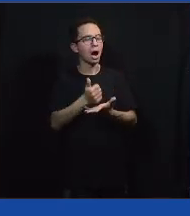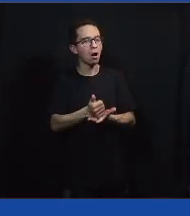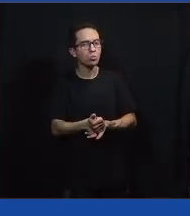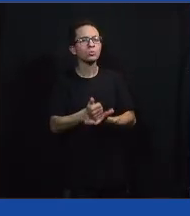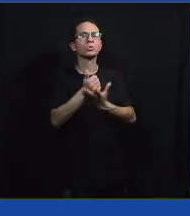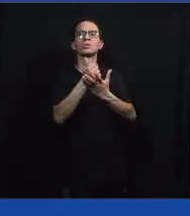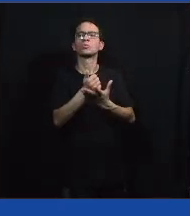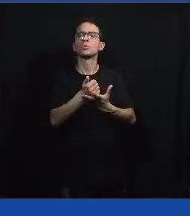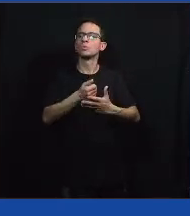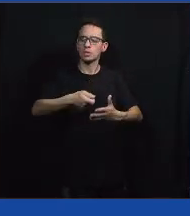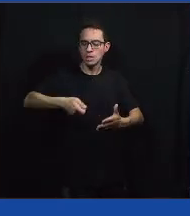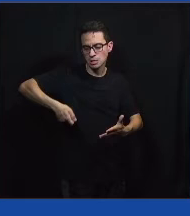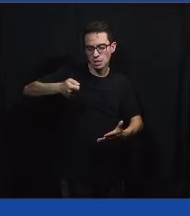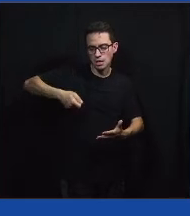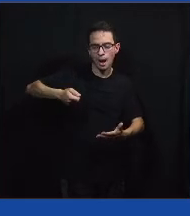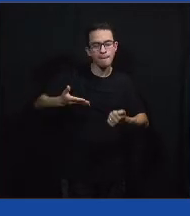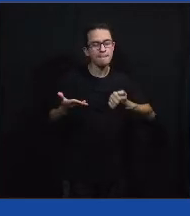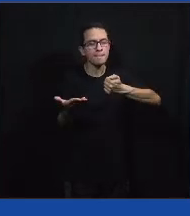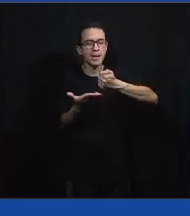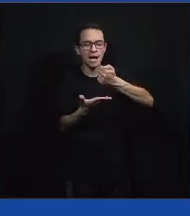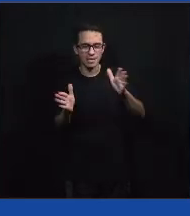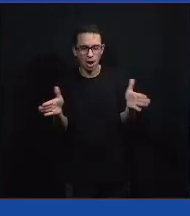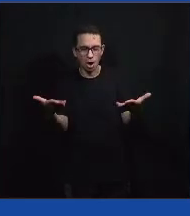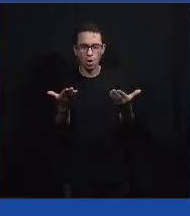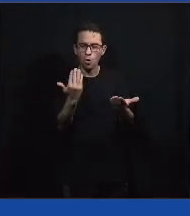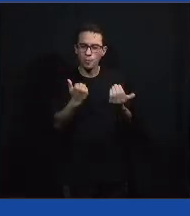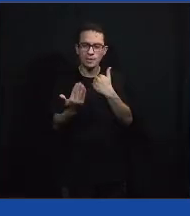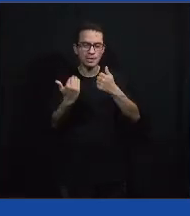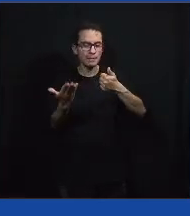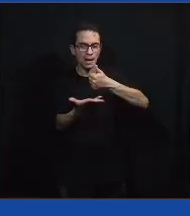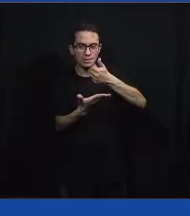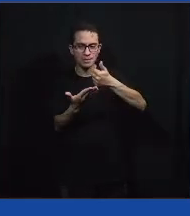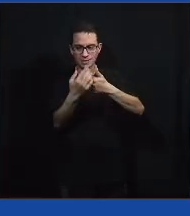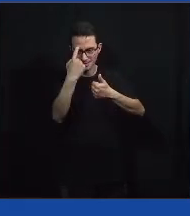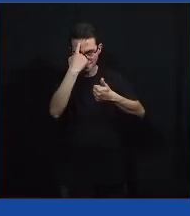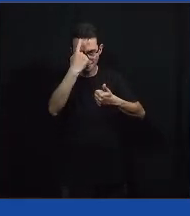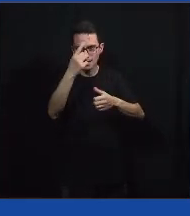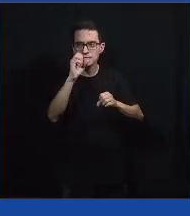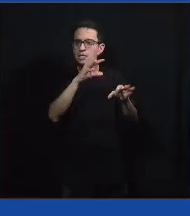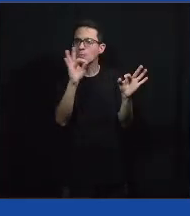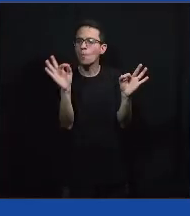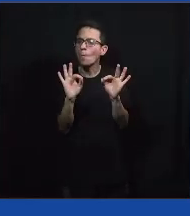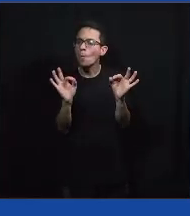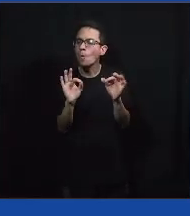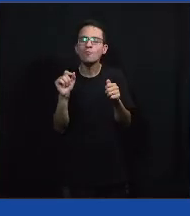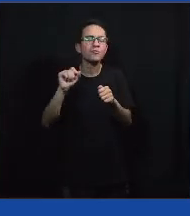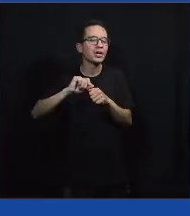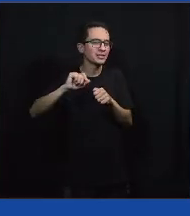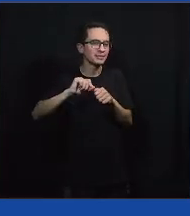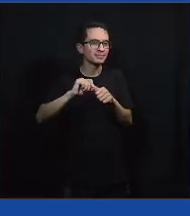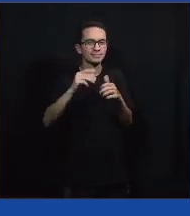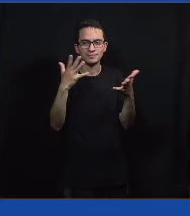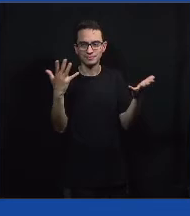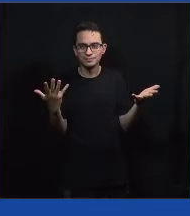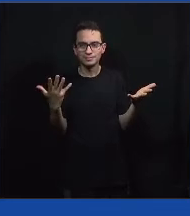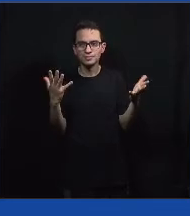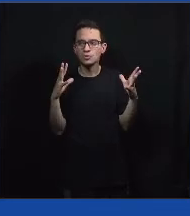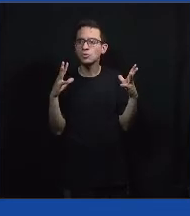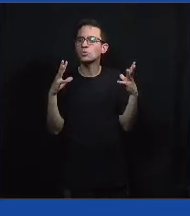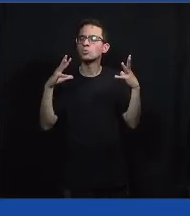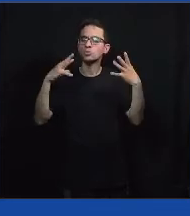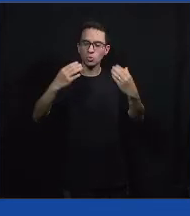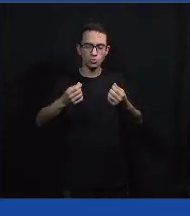famílias, mas no quesito educação, também não vi nada sendo feito. Então, eu concordo que tem que ser em todas as esferas.